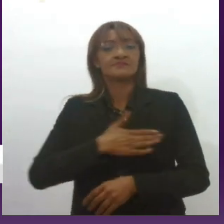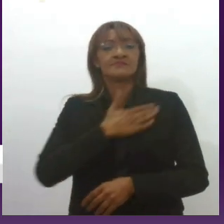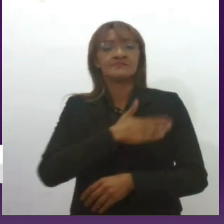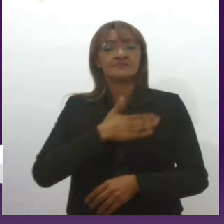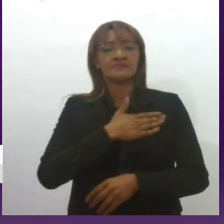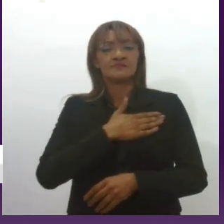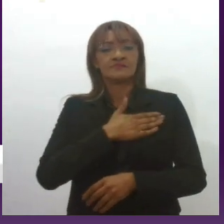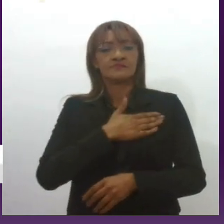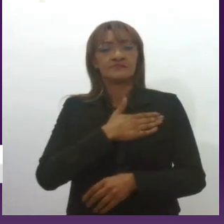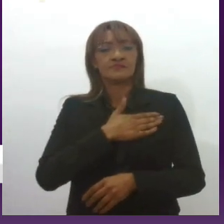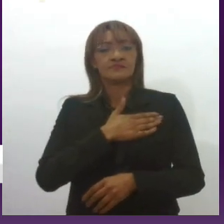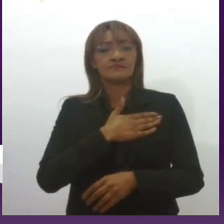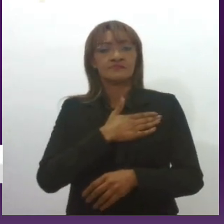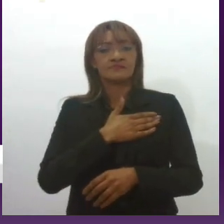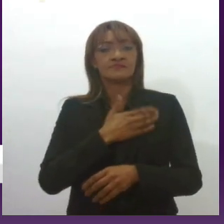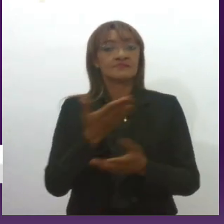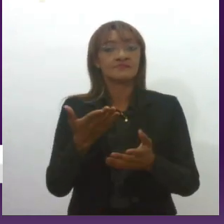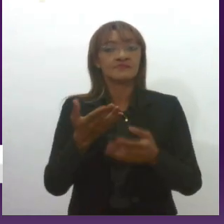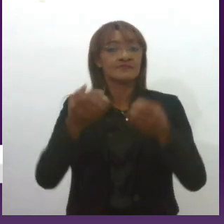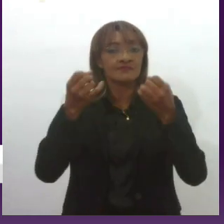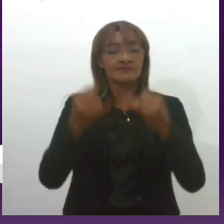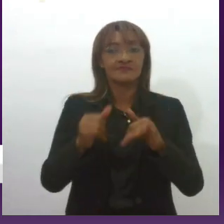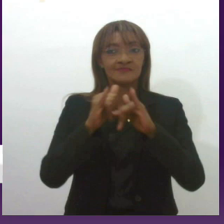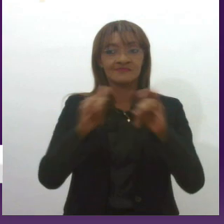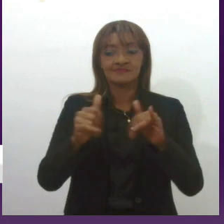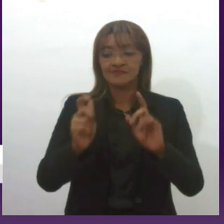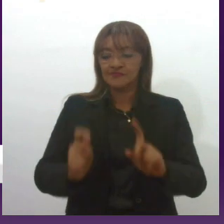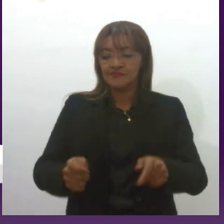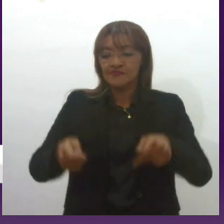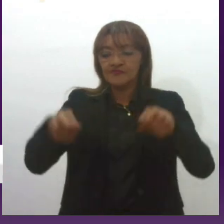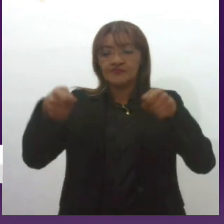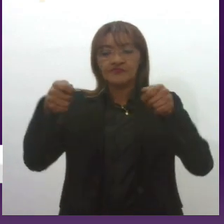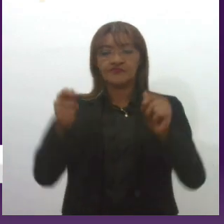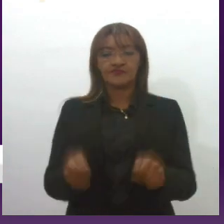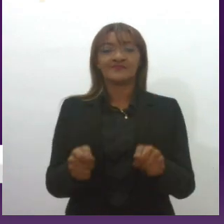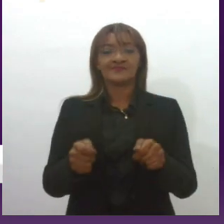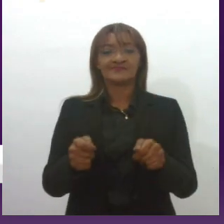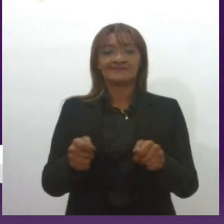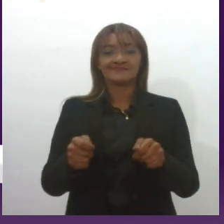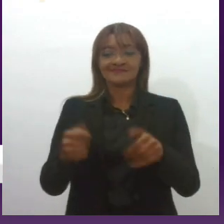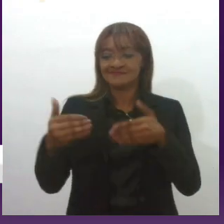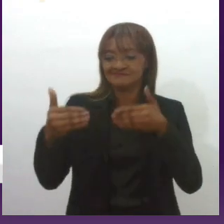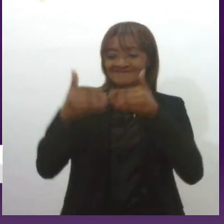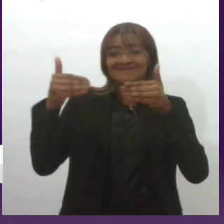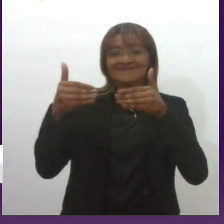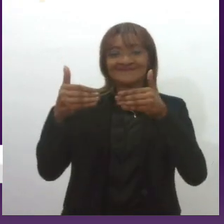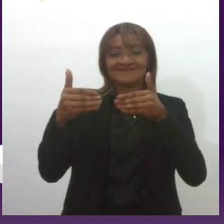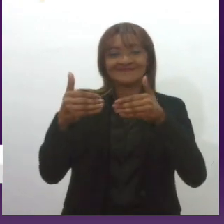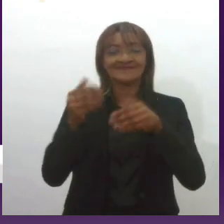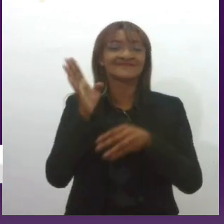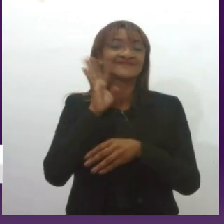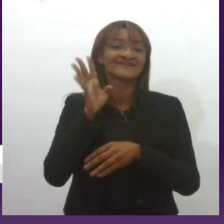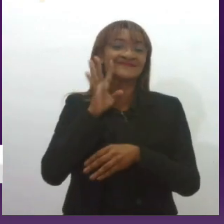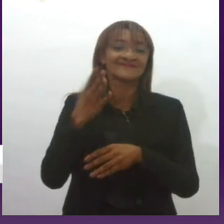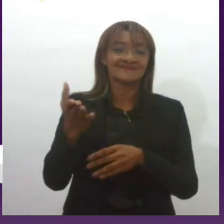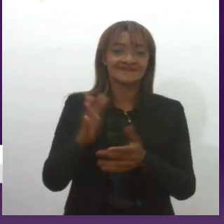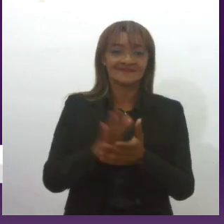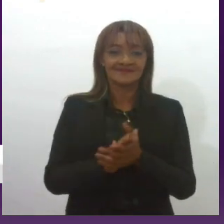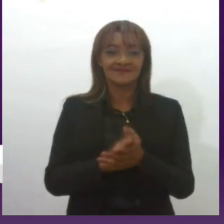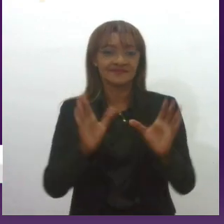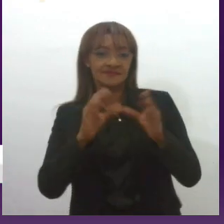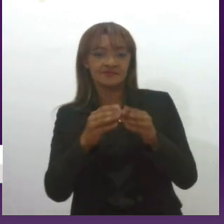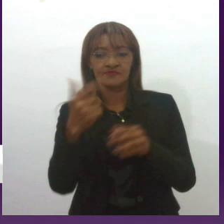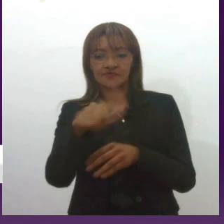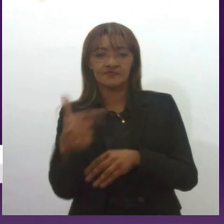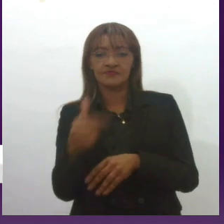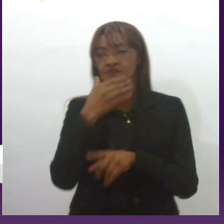unidade. Porque como a gente fala na cavalaria, quando os estribos se encontram, a camaradagem está feita. Então lá na cavalaria não tem isso de questão de